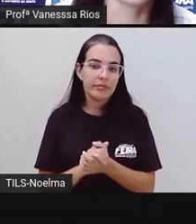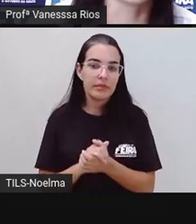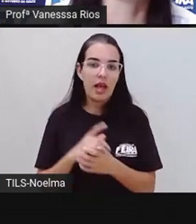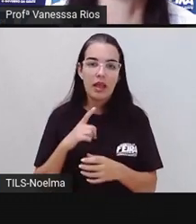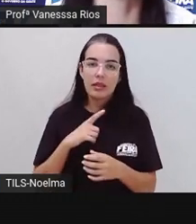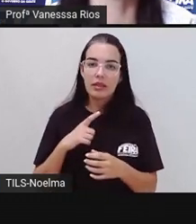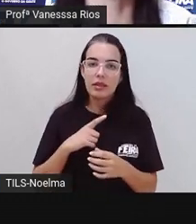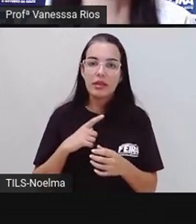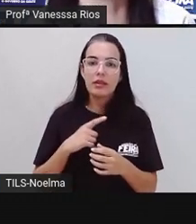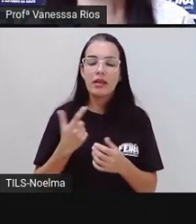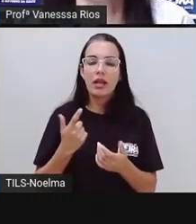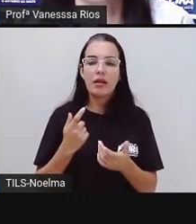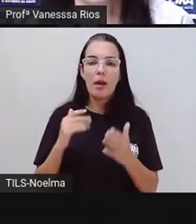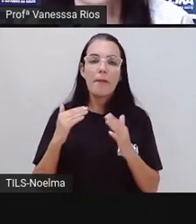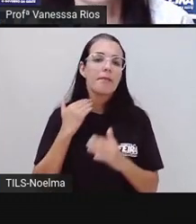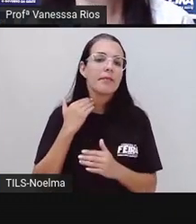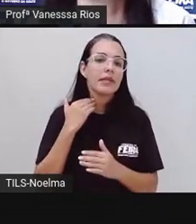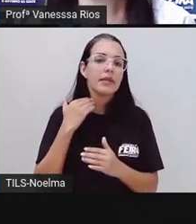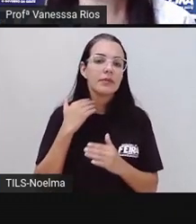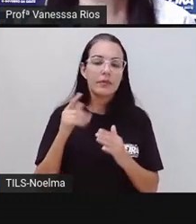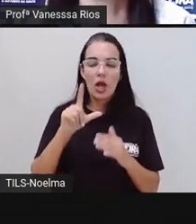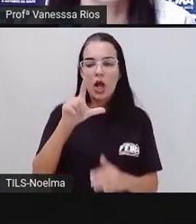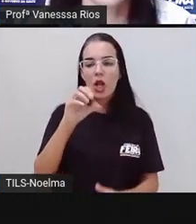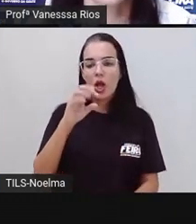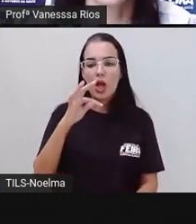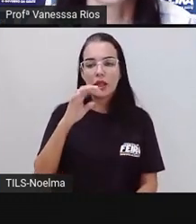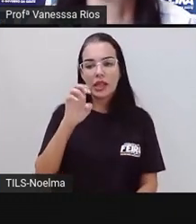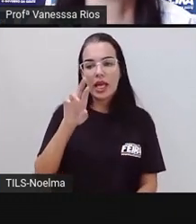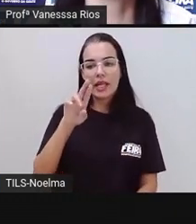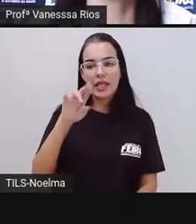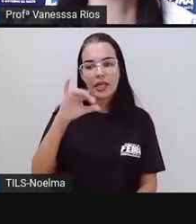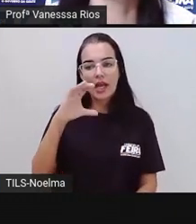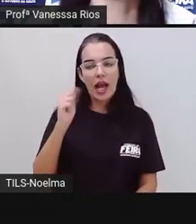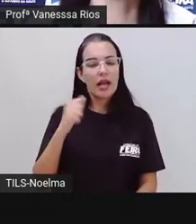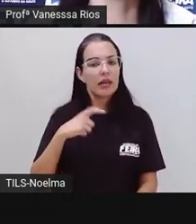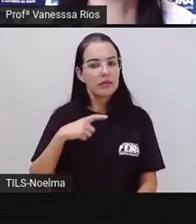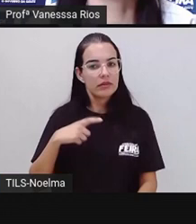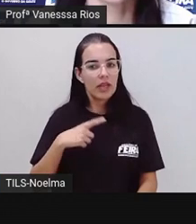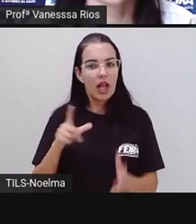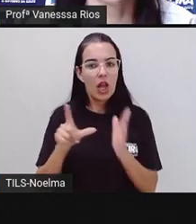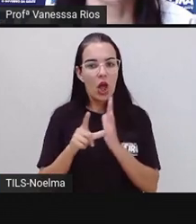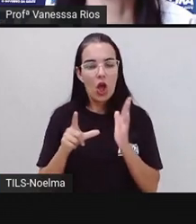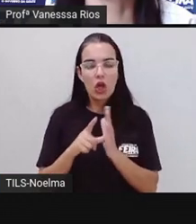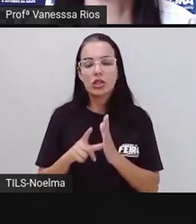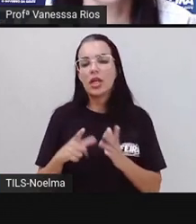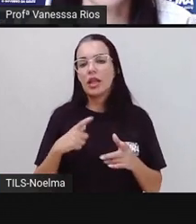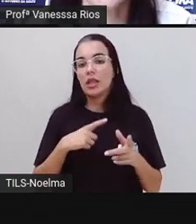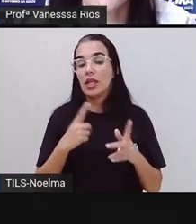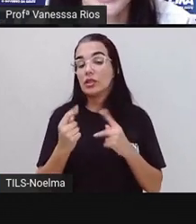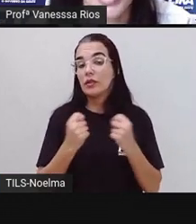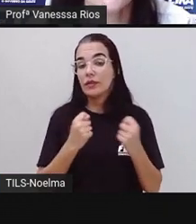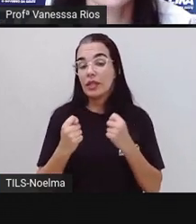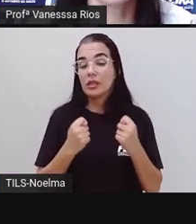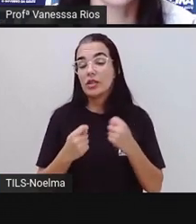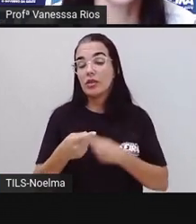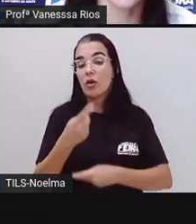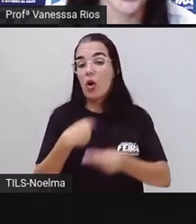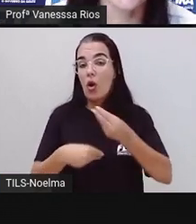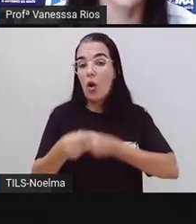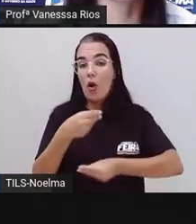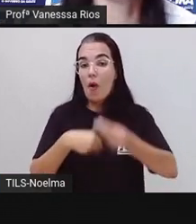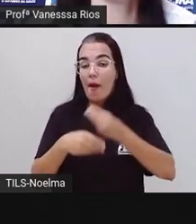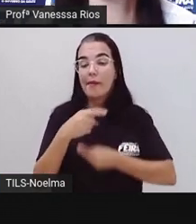lotérica, tem um grande número de comércios, então tem atividades econômicas, comerciais em